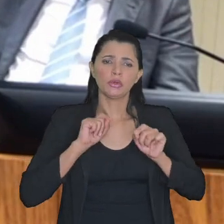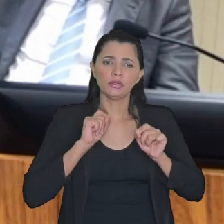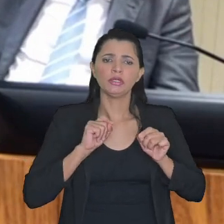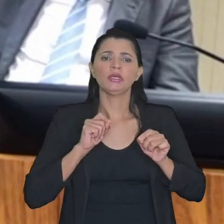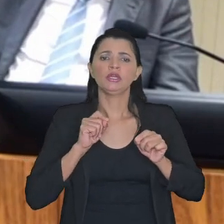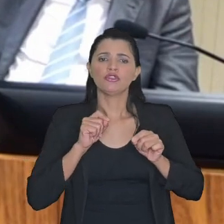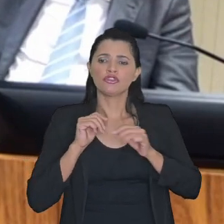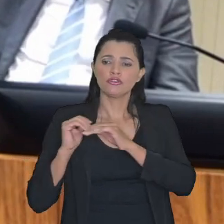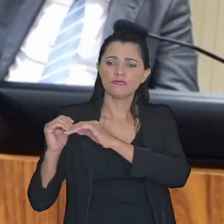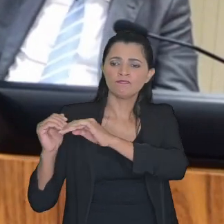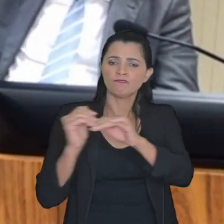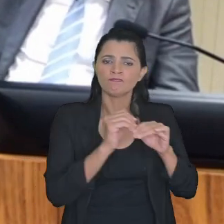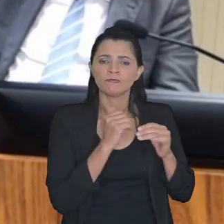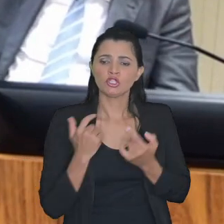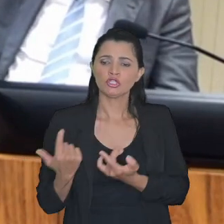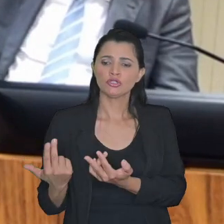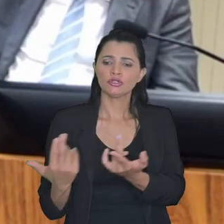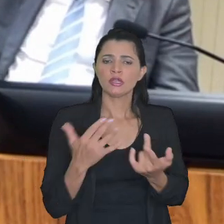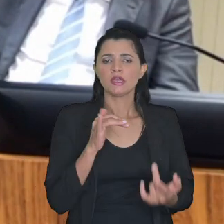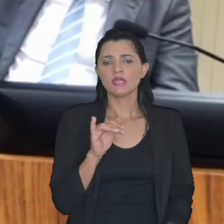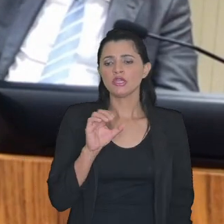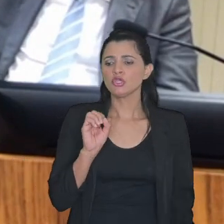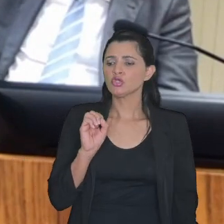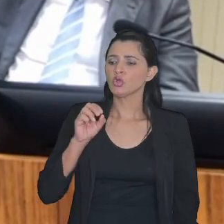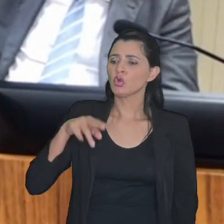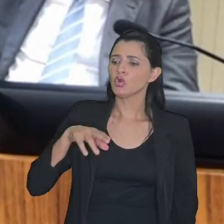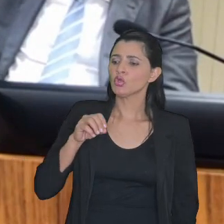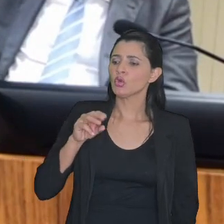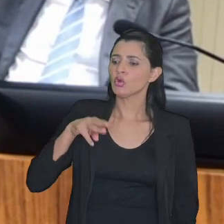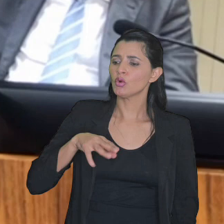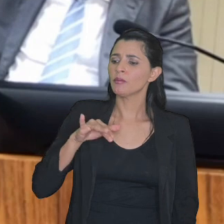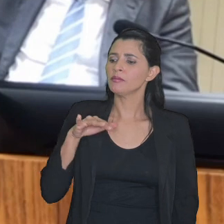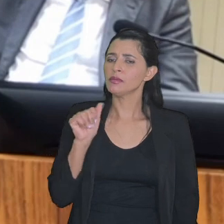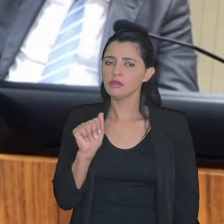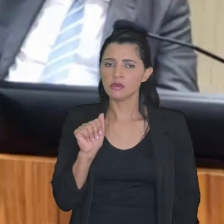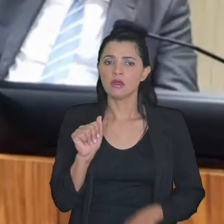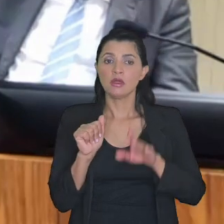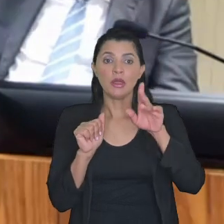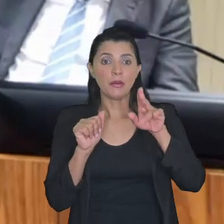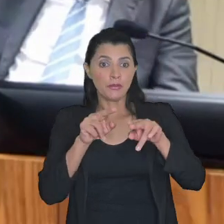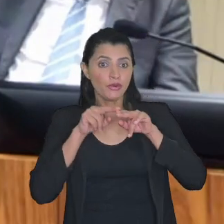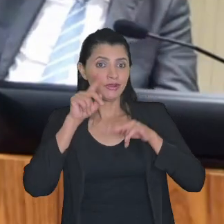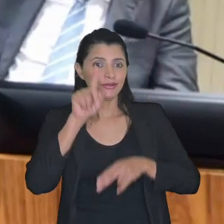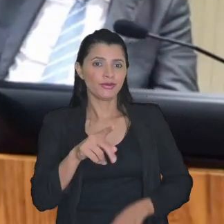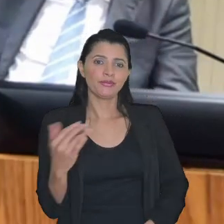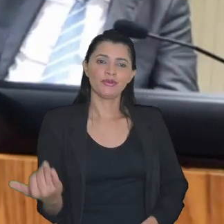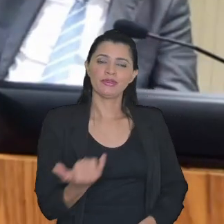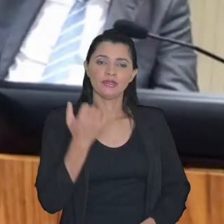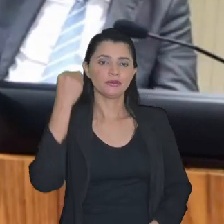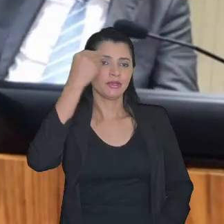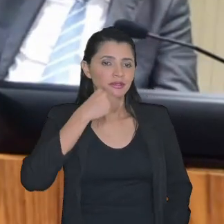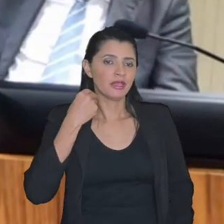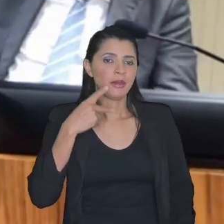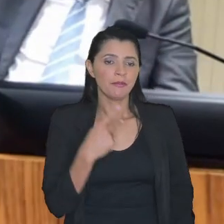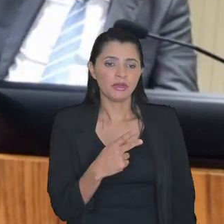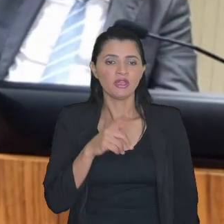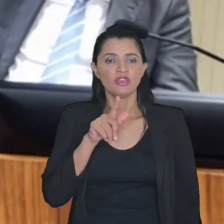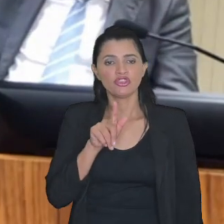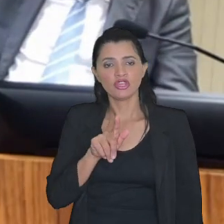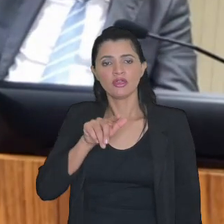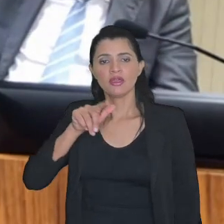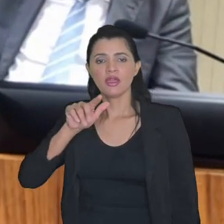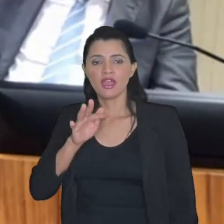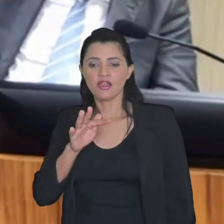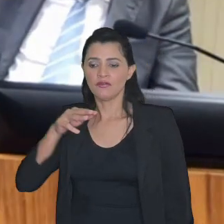isonomia no plano da concretude por isso que é tão importante a experiência da PGFN que tem que ser copiada pela